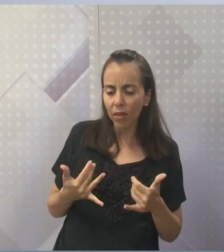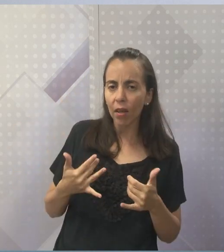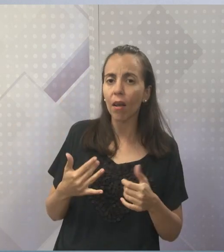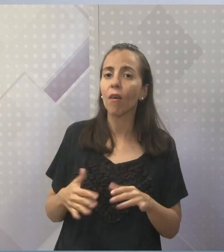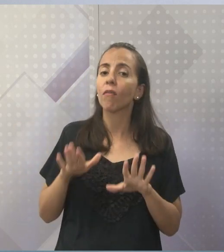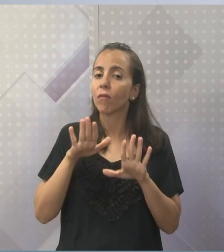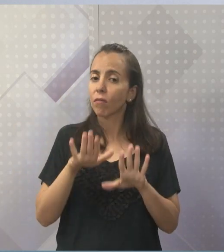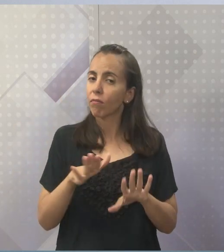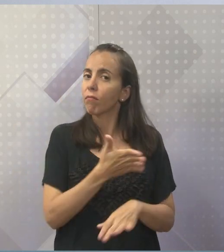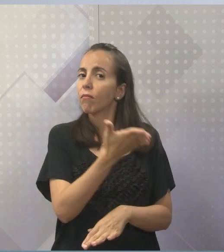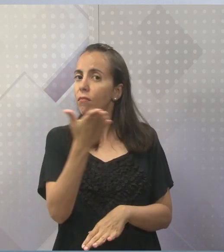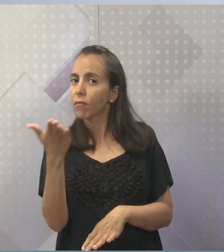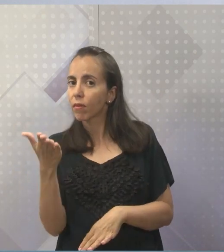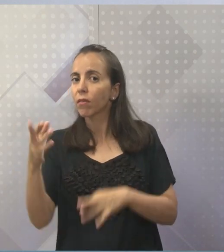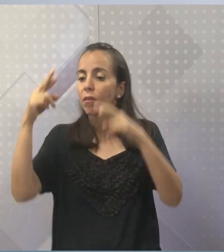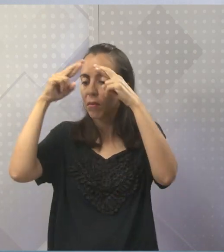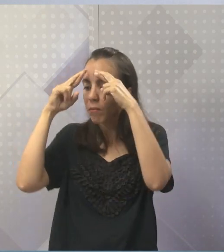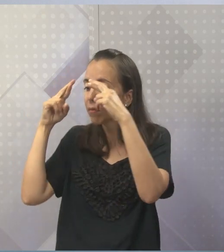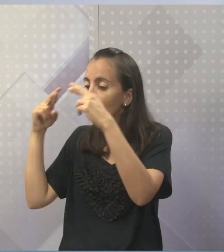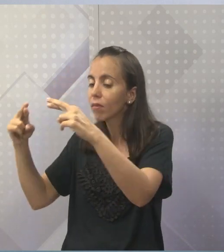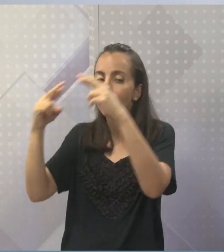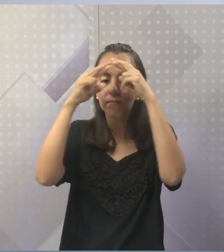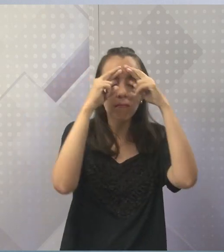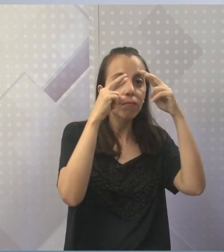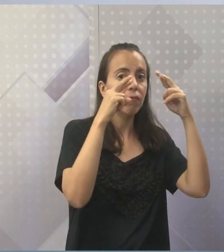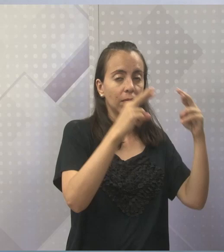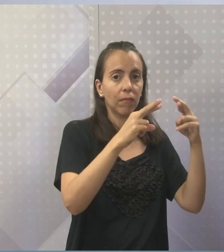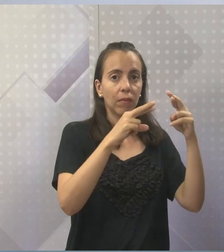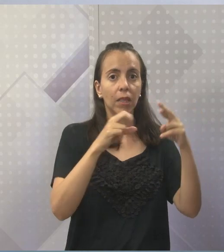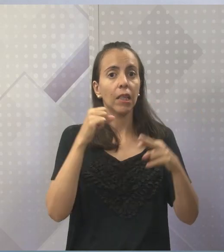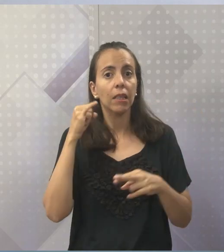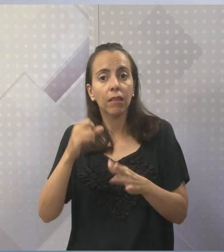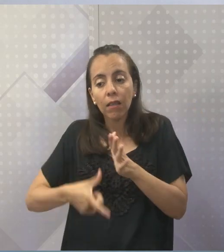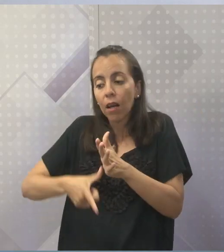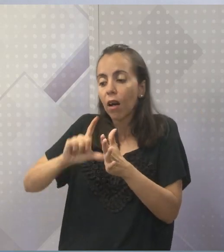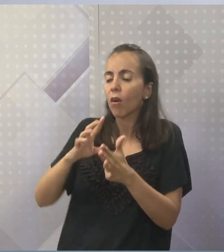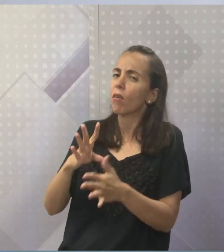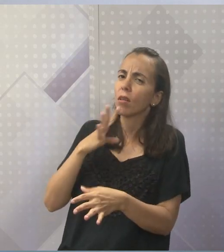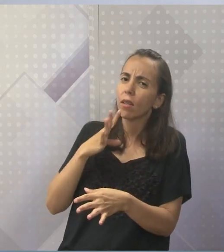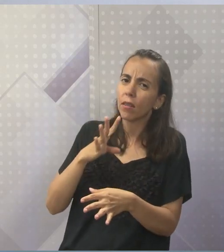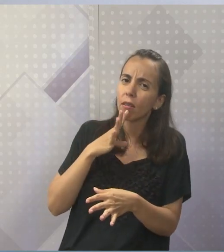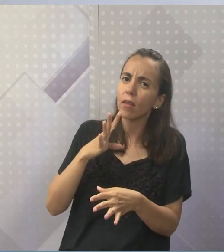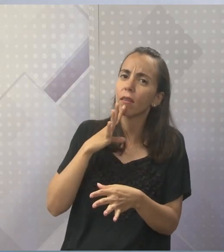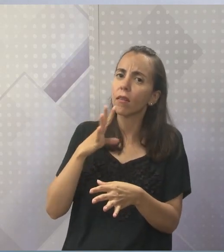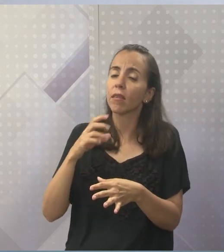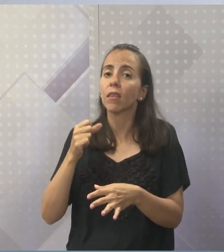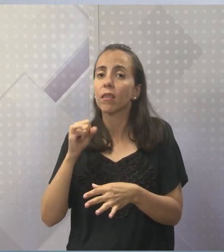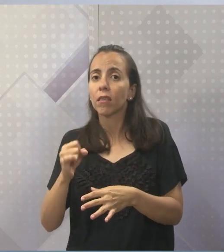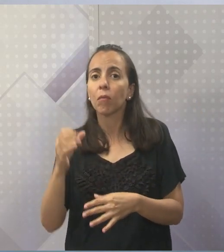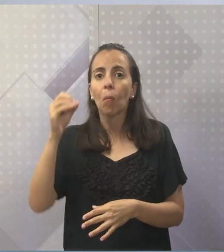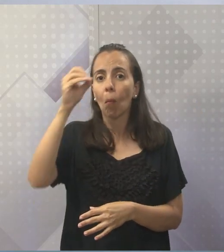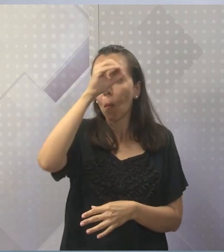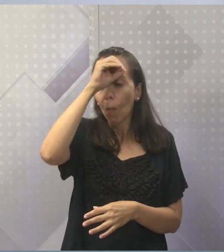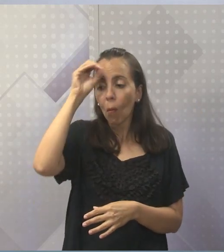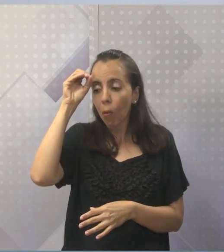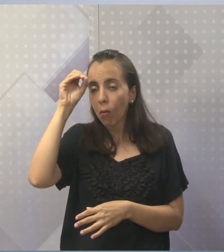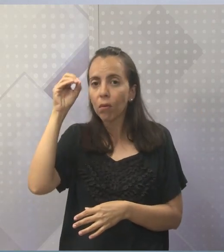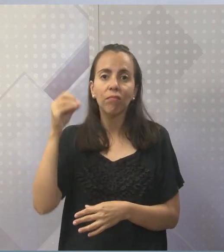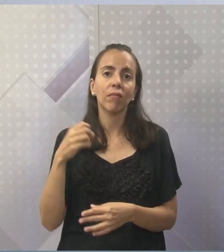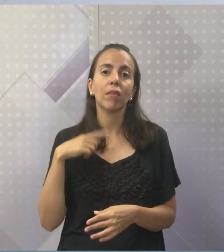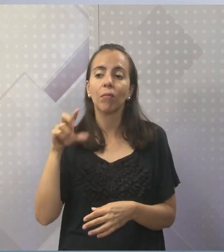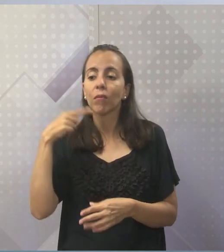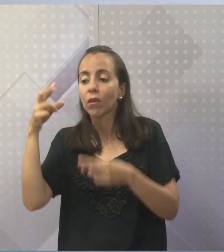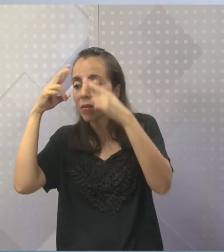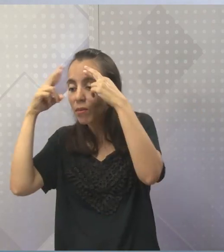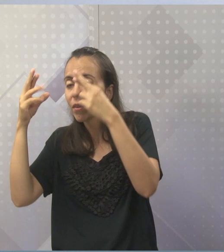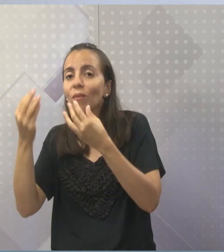respeitar, tá certo? Você só respeita aquilo que você conhece. Quando você não conhece algo, você não respeita, não é verdade? Então vamos lá